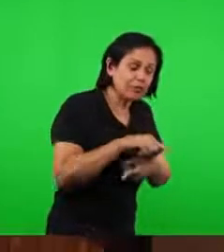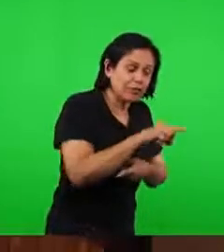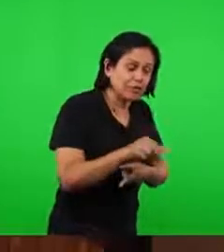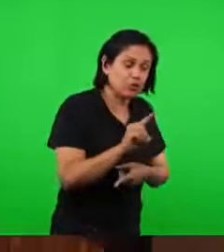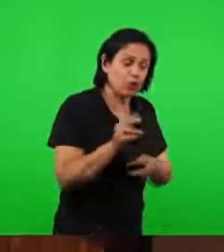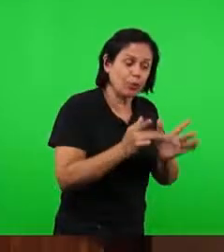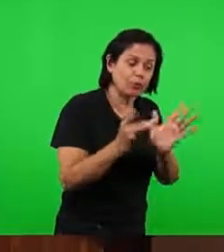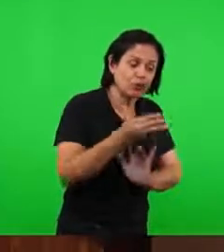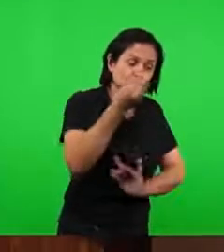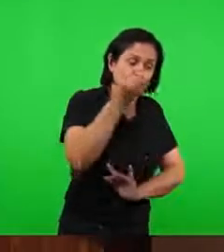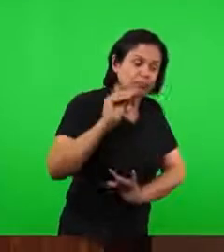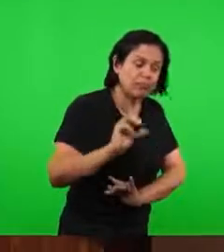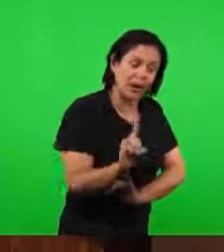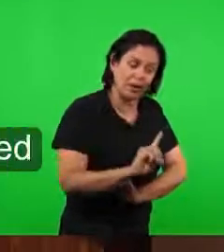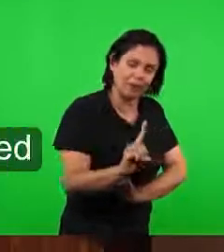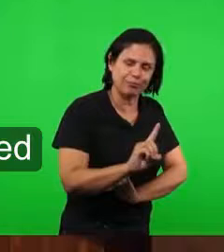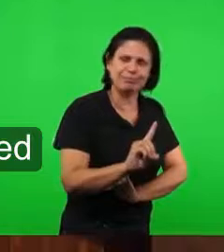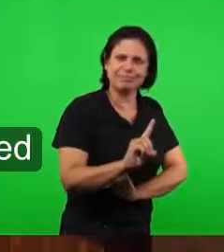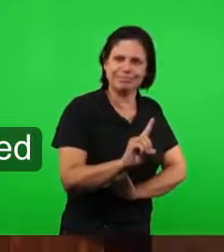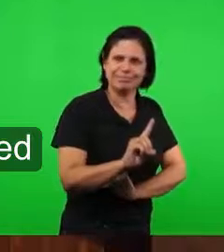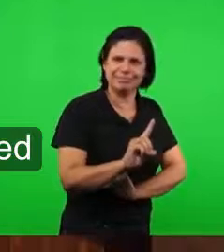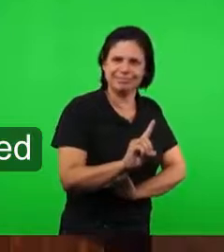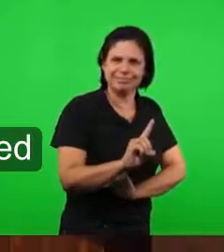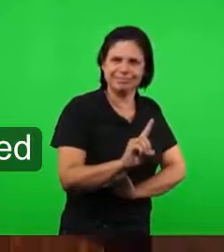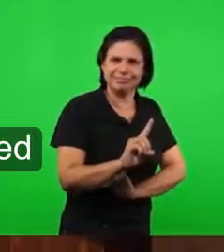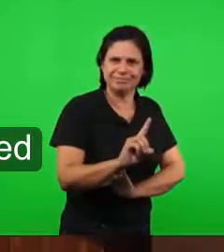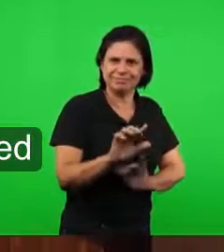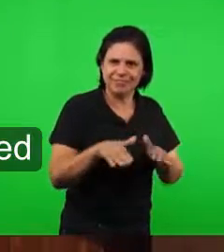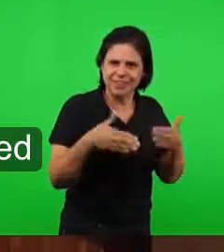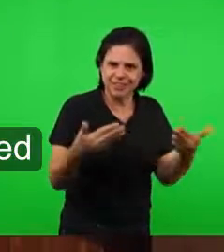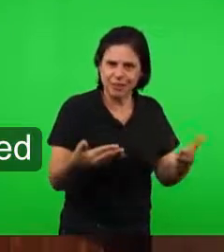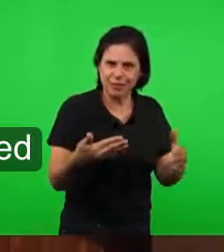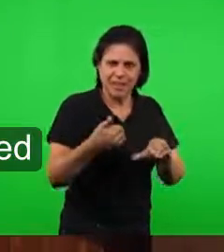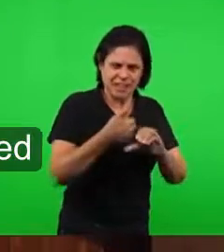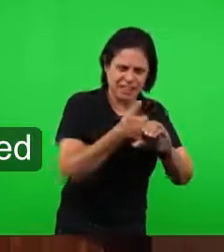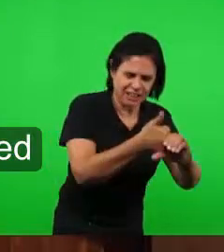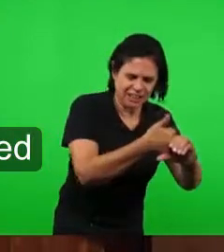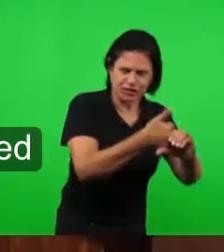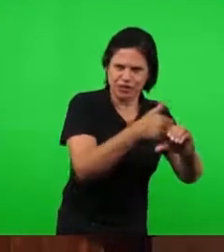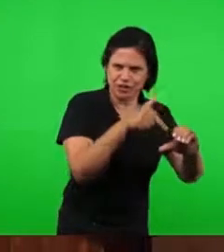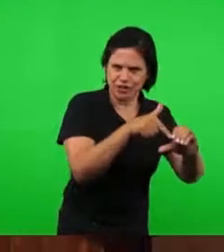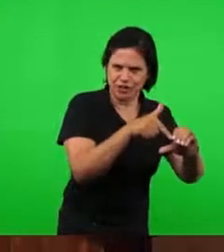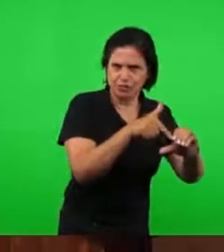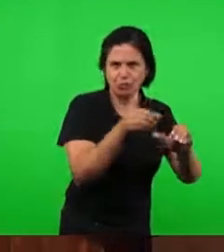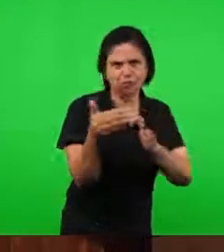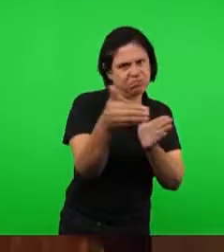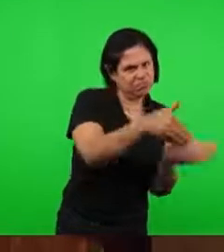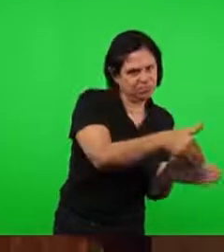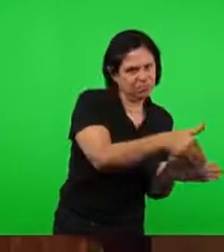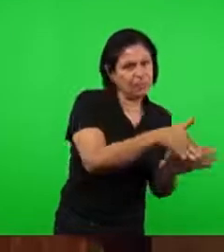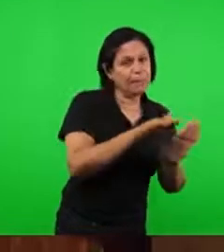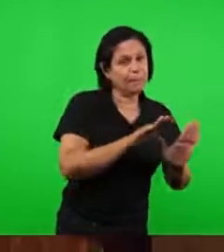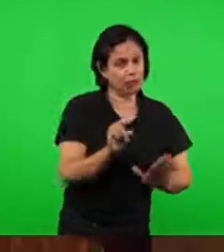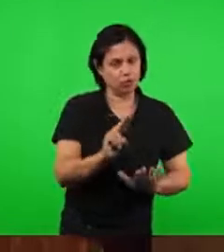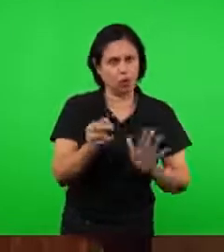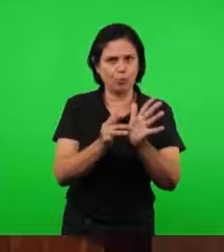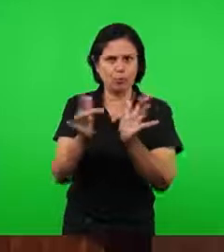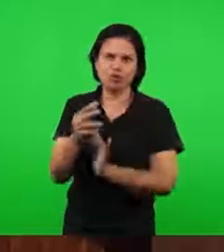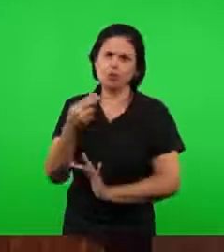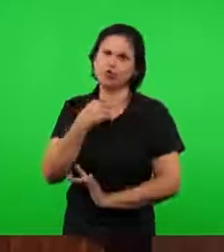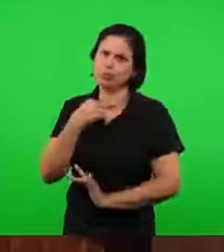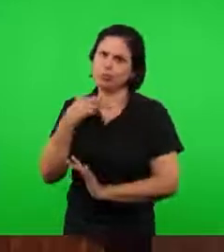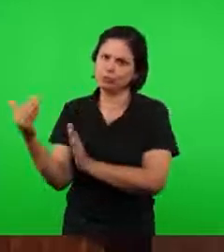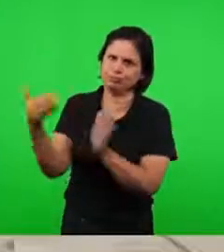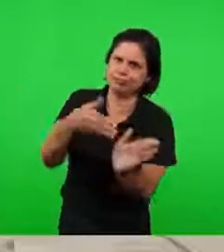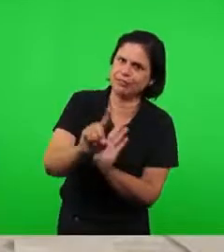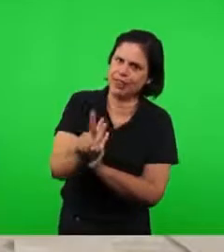da igreja ter o cristianismo, não a igreja fiel, ter se desviado, caminhando,